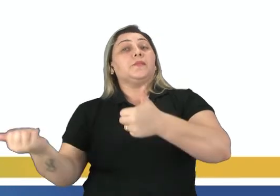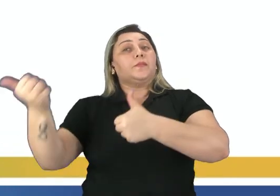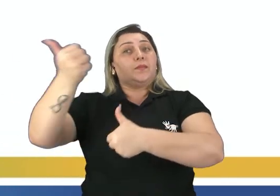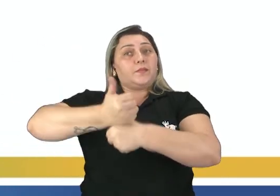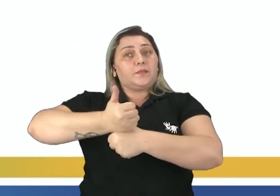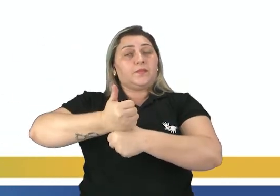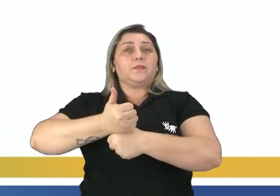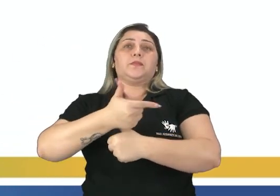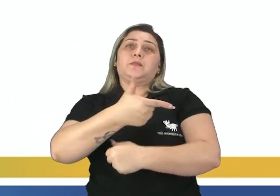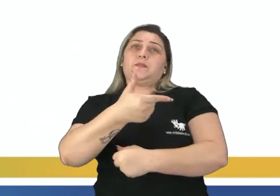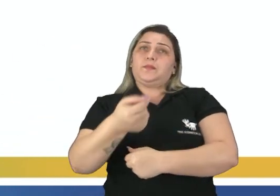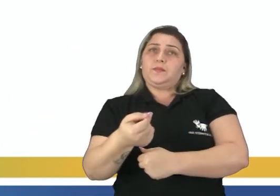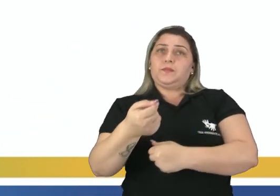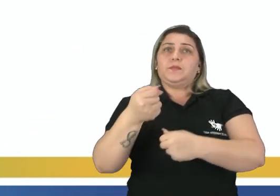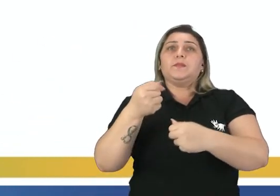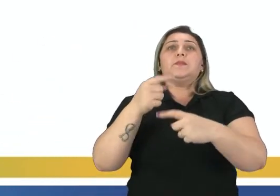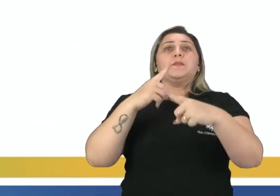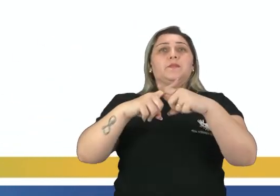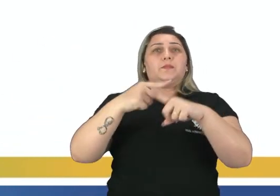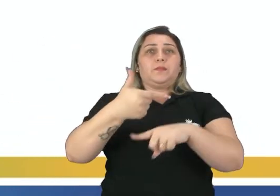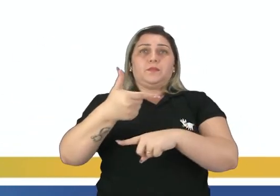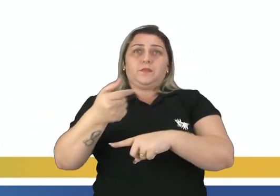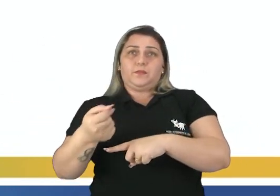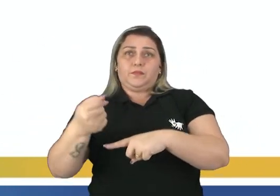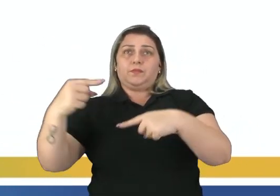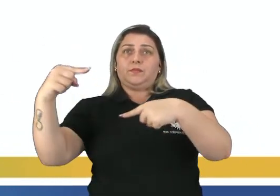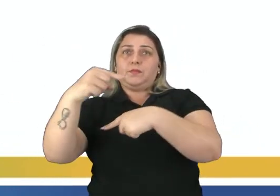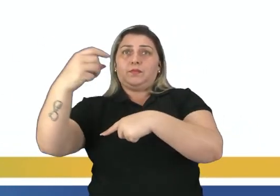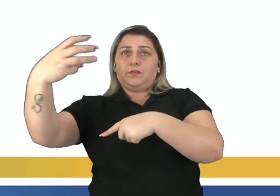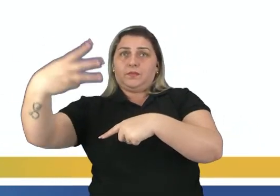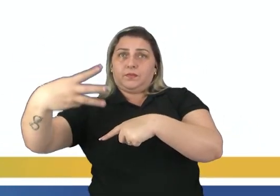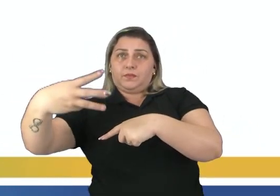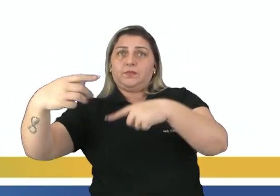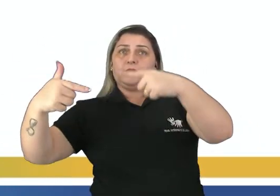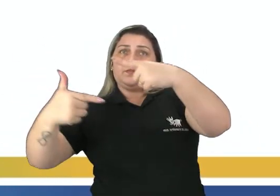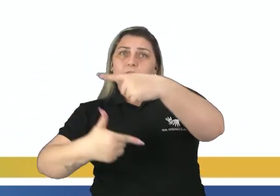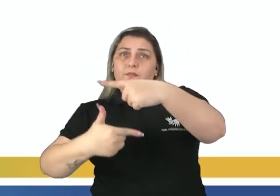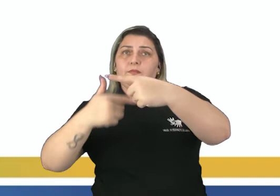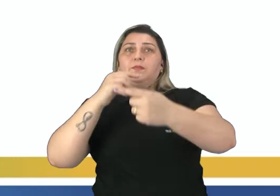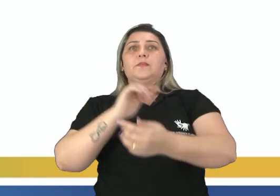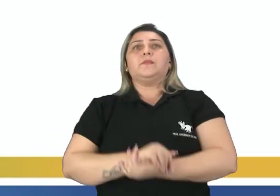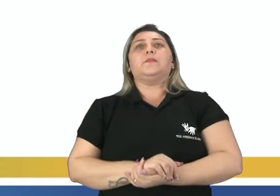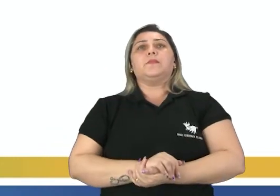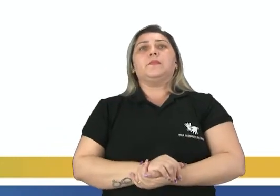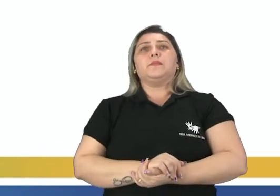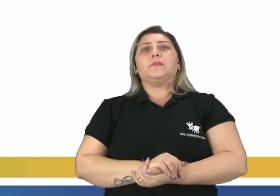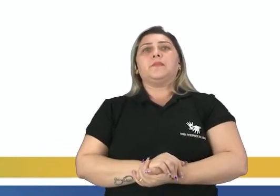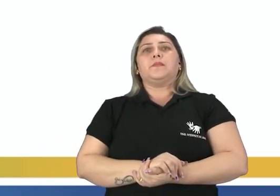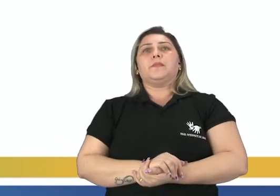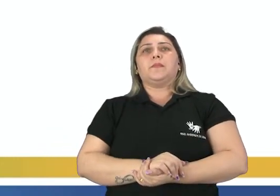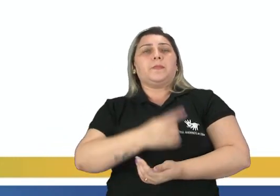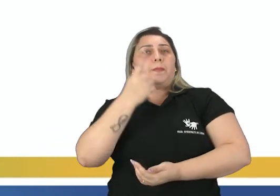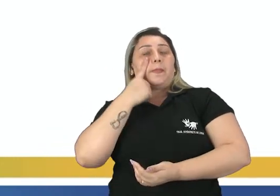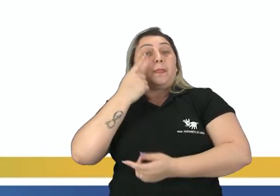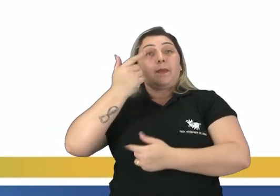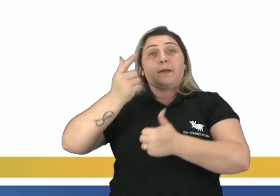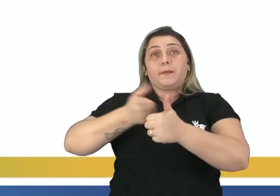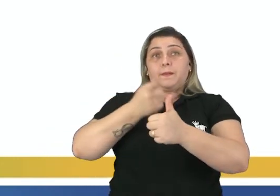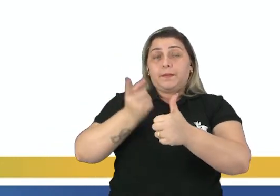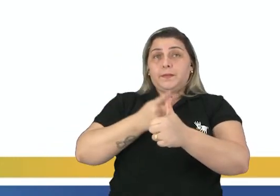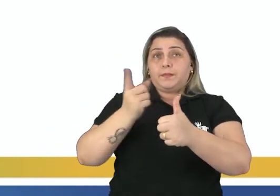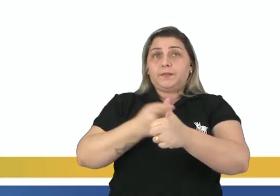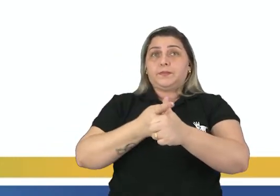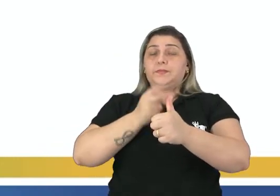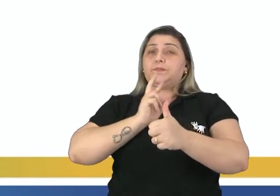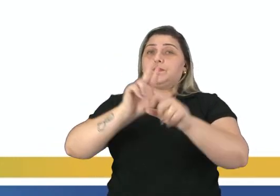Fazendo n igual a 20, temos 20 vezes 20 menos 3 dividido para 2. Primeiramente,